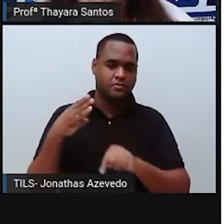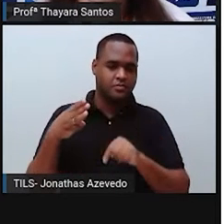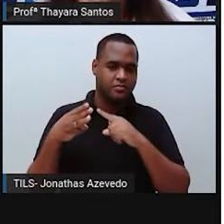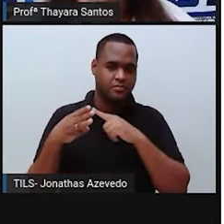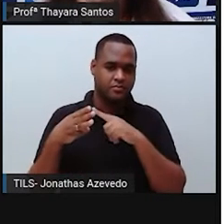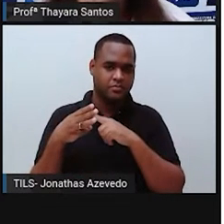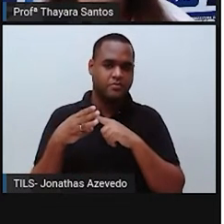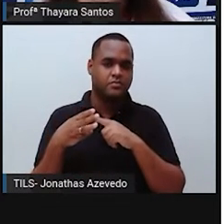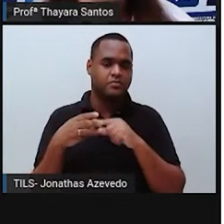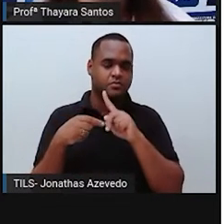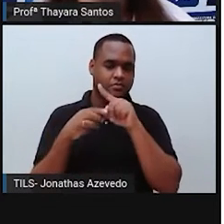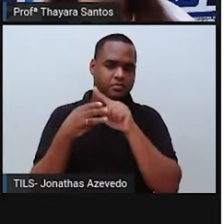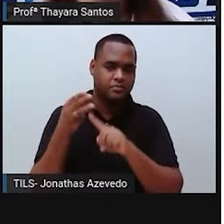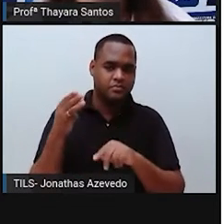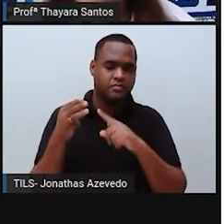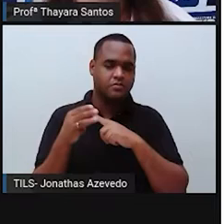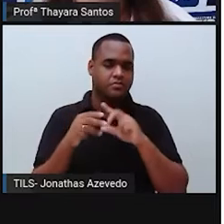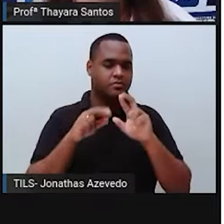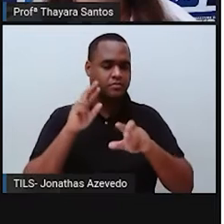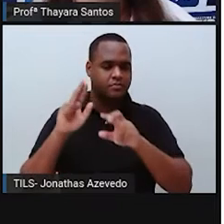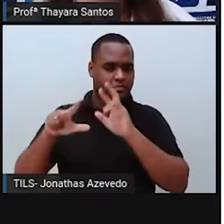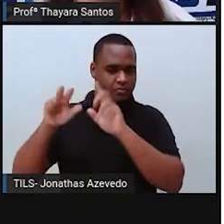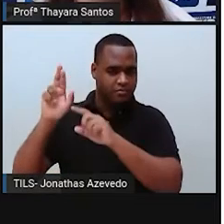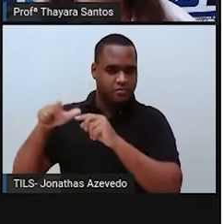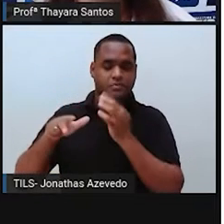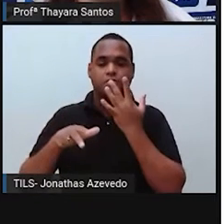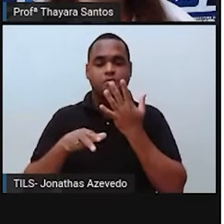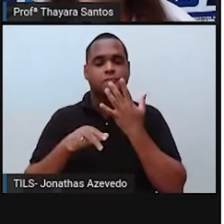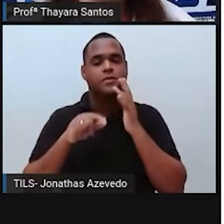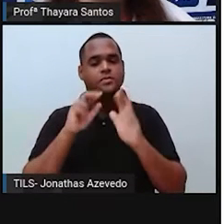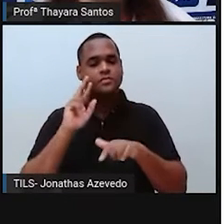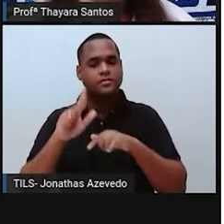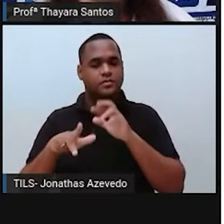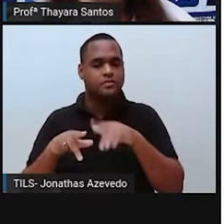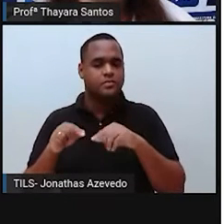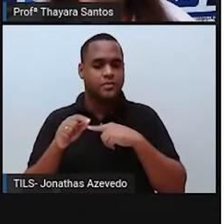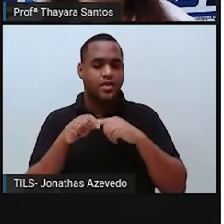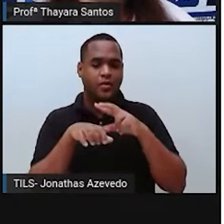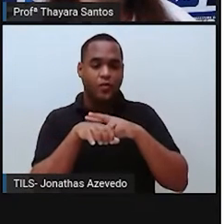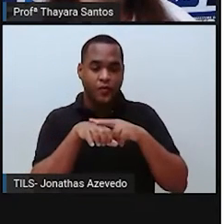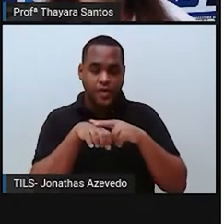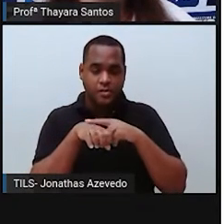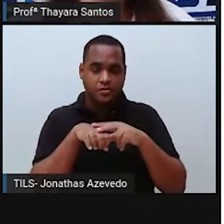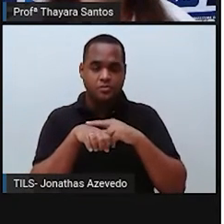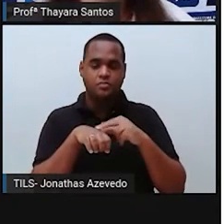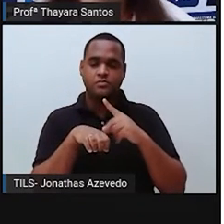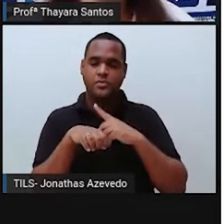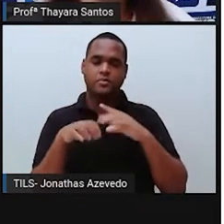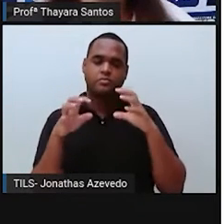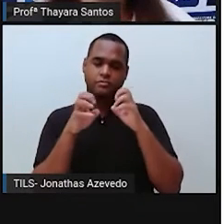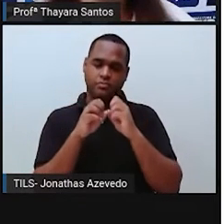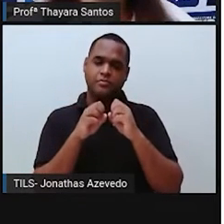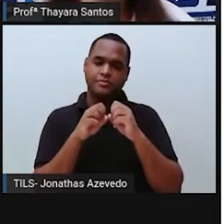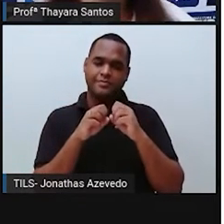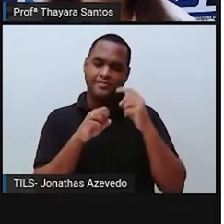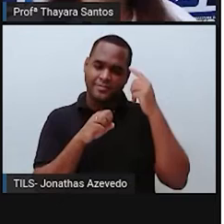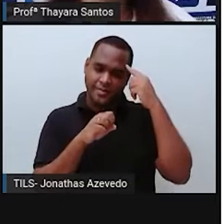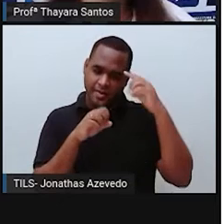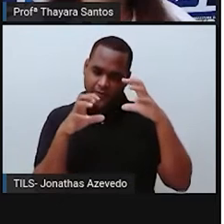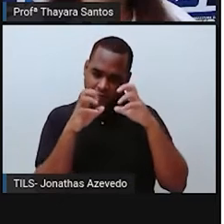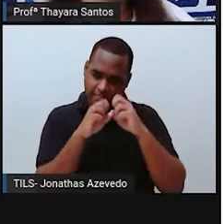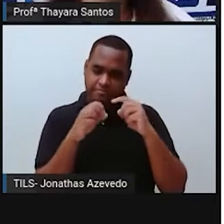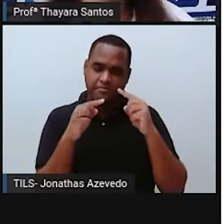diferentes. Tem três cores diferentes sendo representadas aqui. Tem esse verde, que representa a Caatinga.